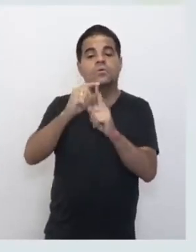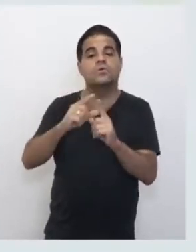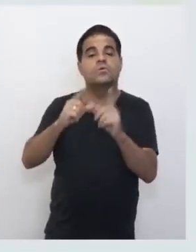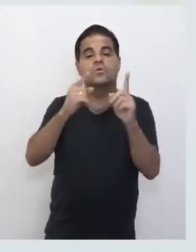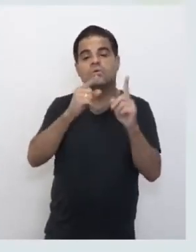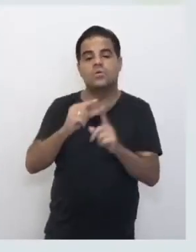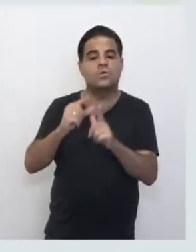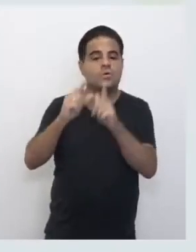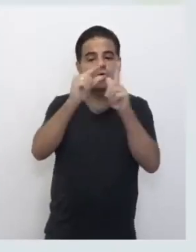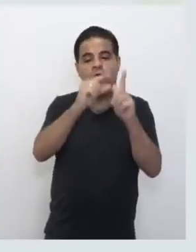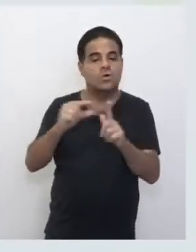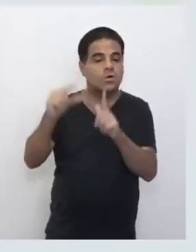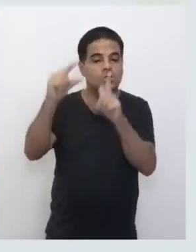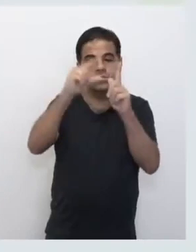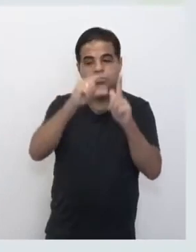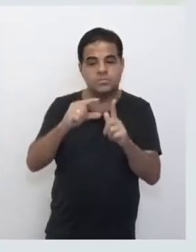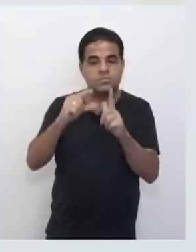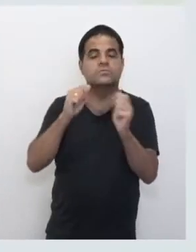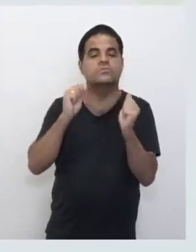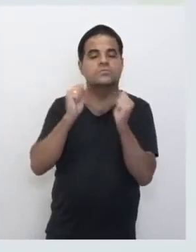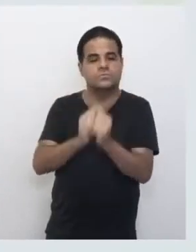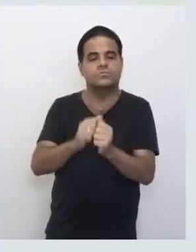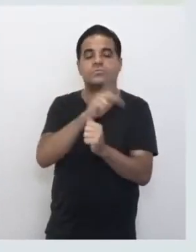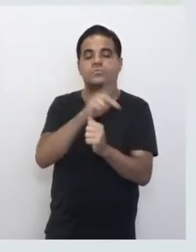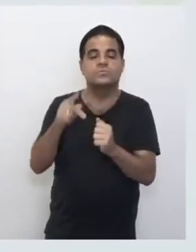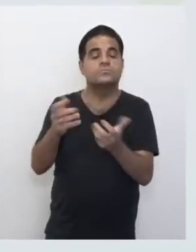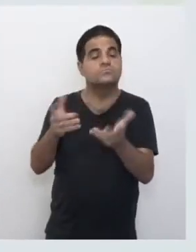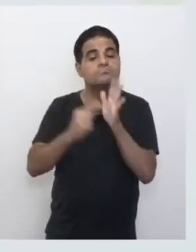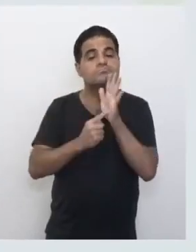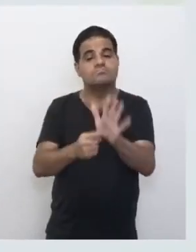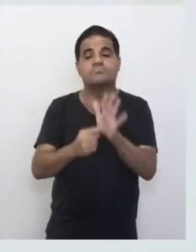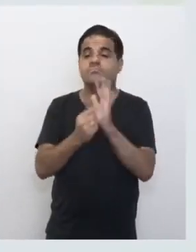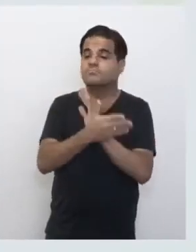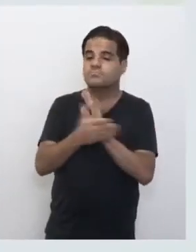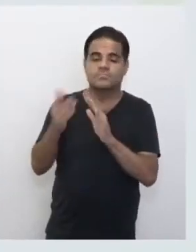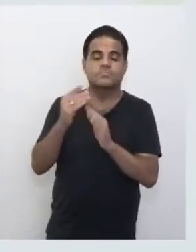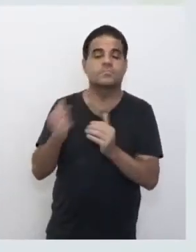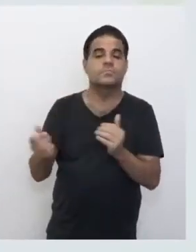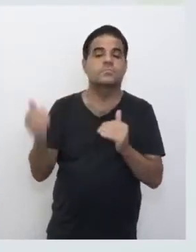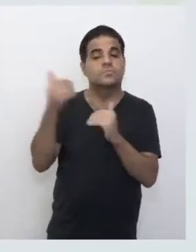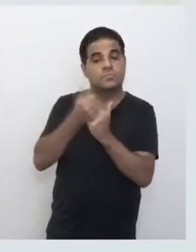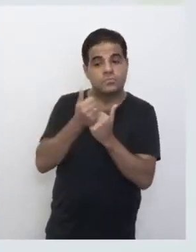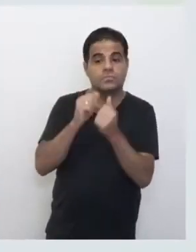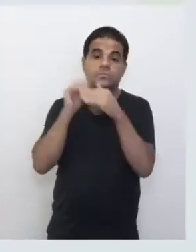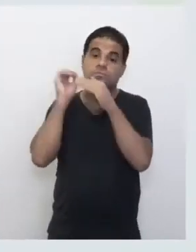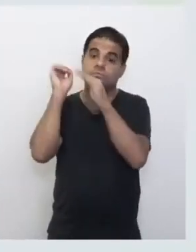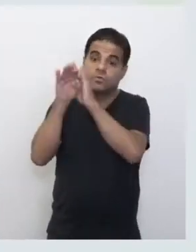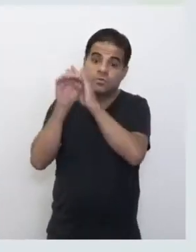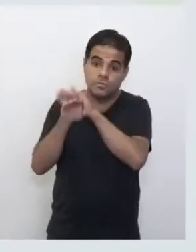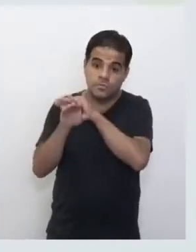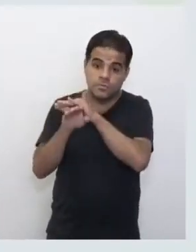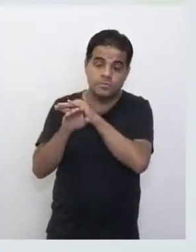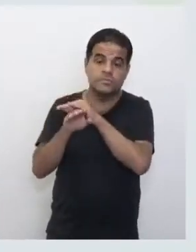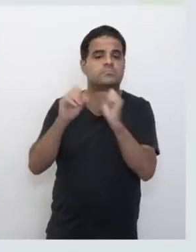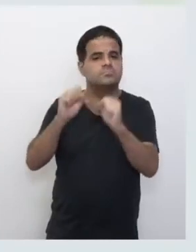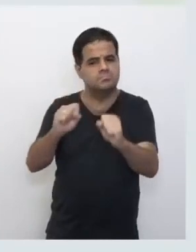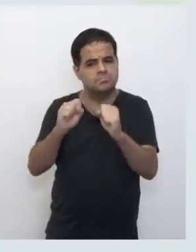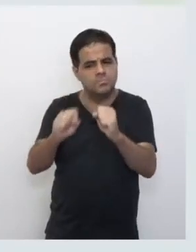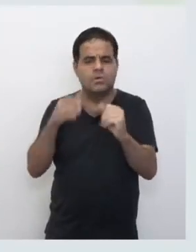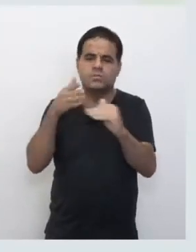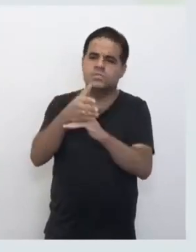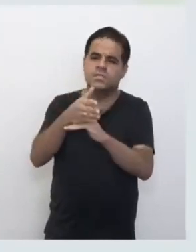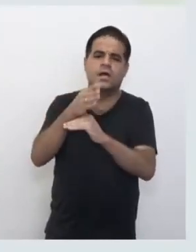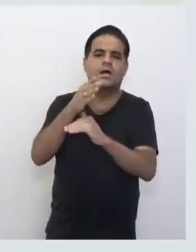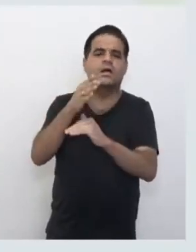usando aí com os seus professores. O que a gente quer mostrar para vocês é o repositório. Vocês podem entrar tanto